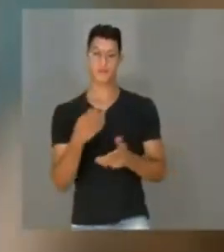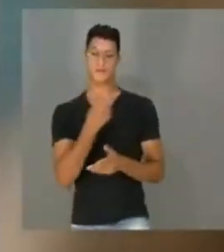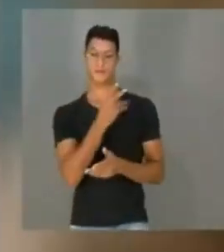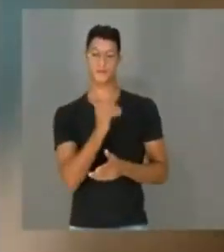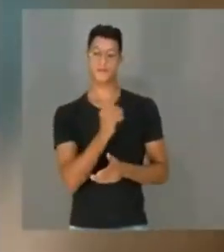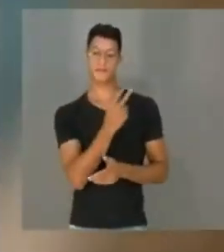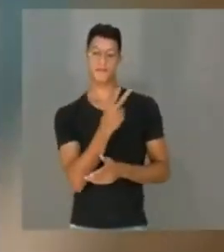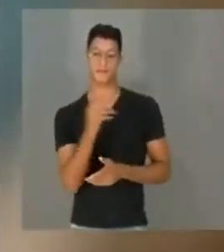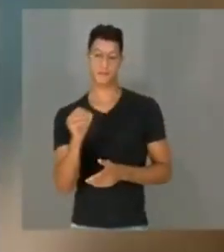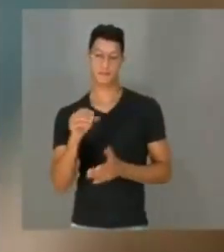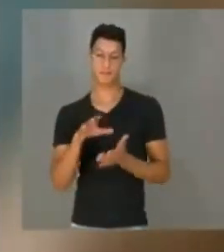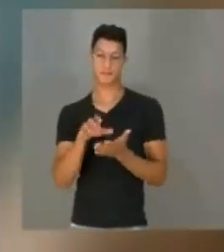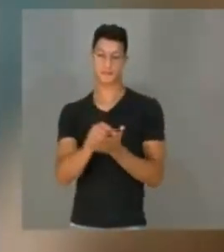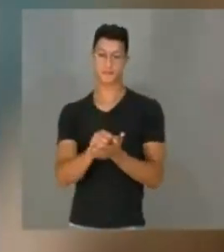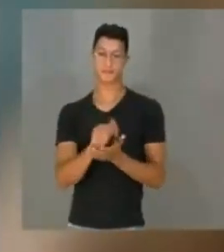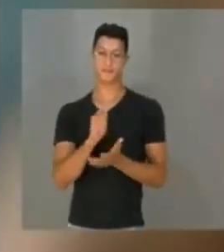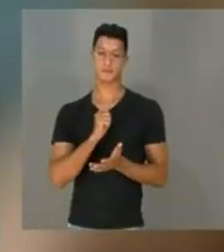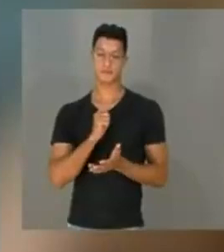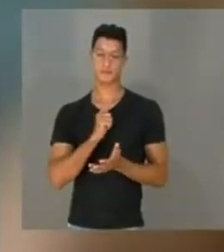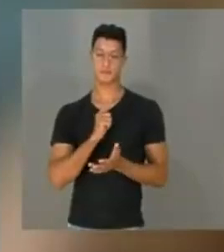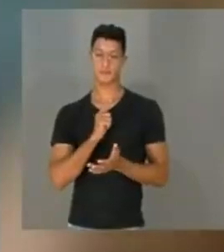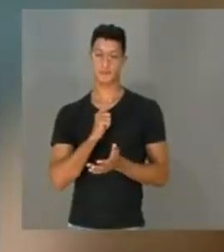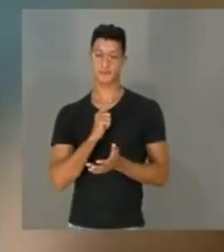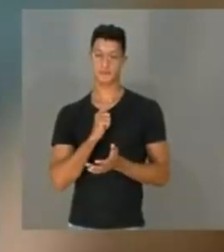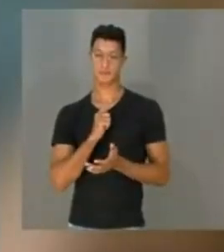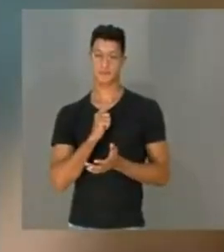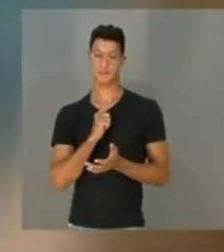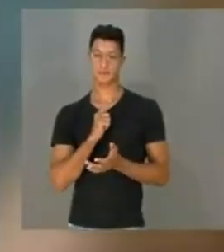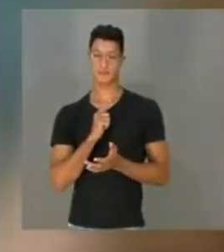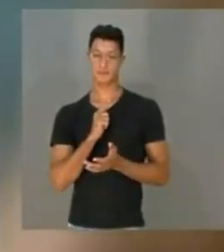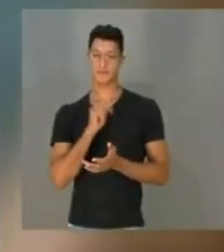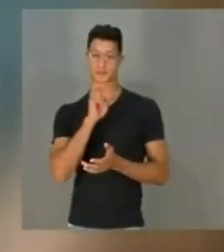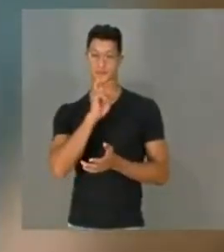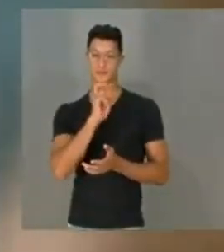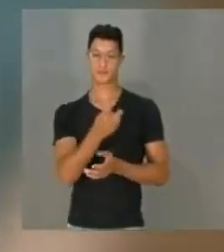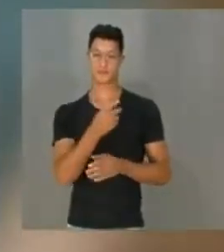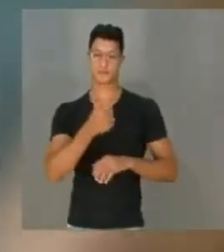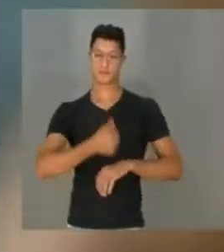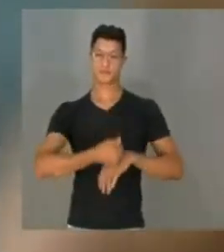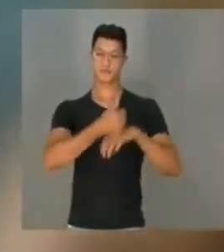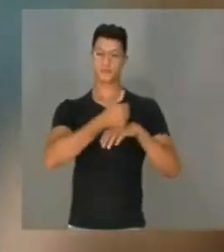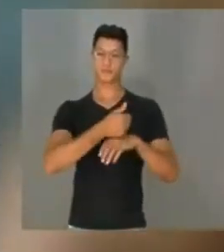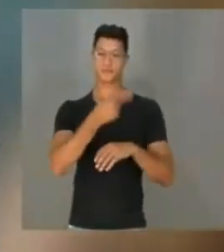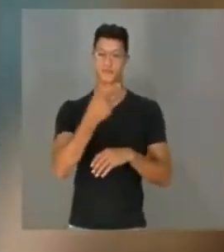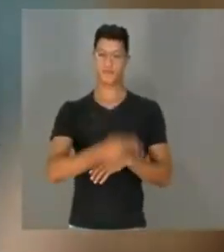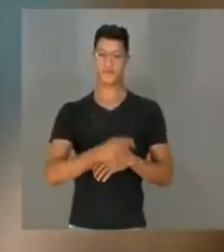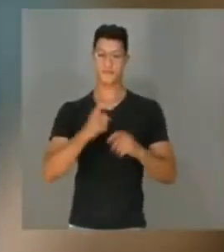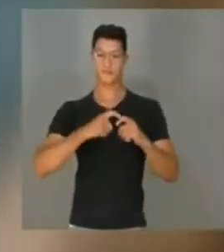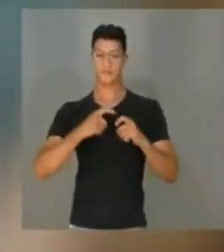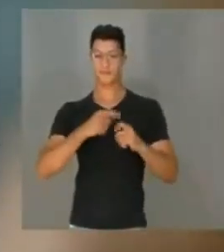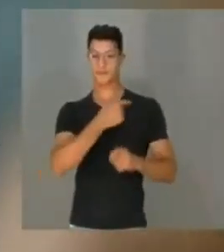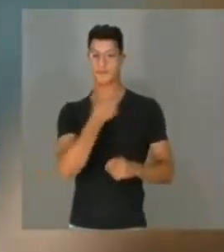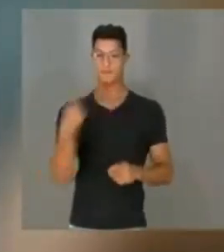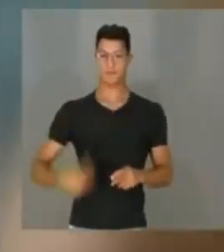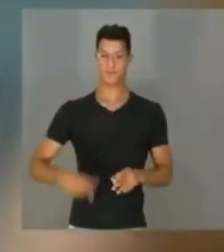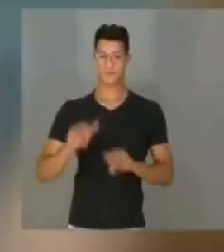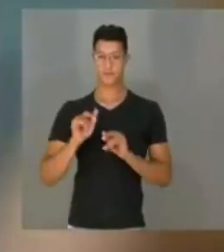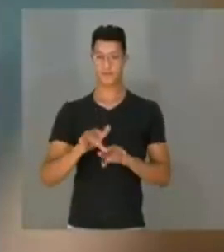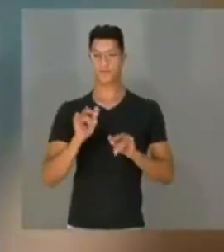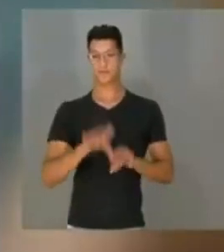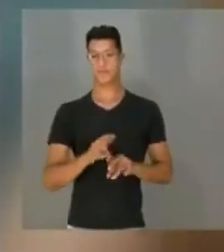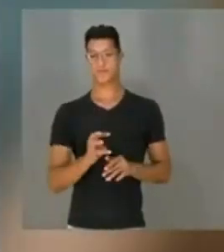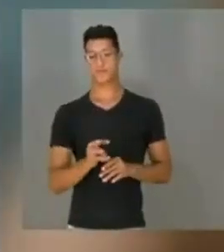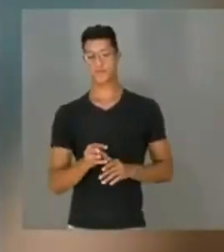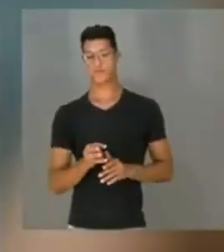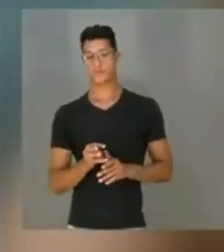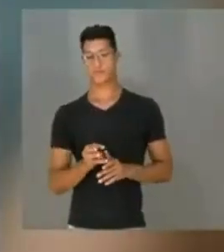2020, registrava-se 5 mil praticantes da medicina chinesa aqui na Austrália.